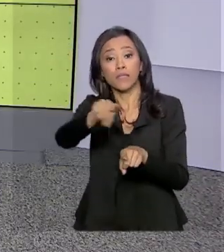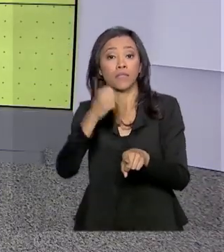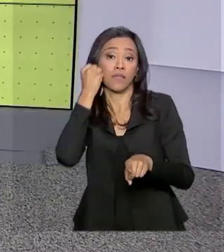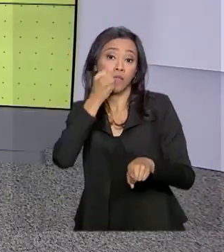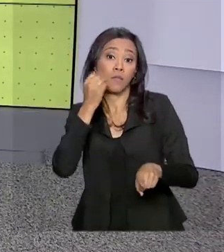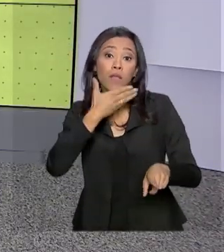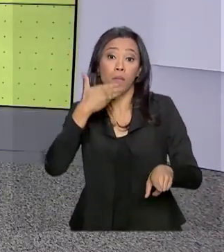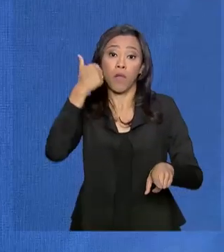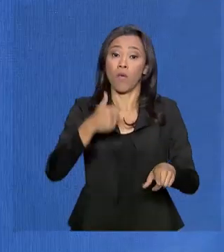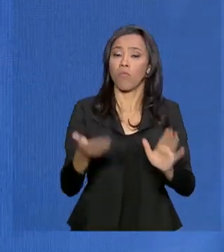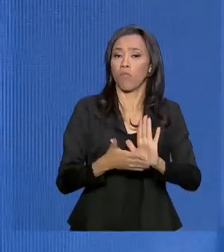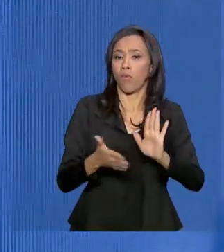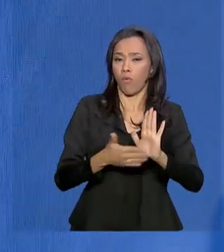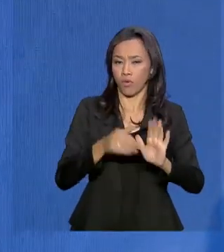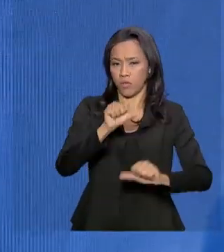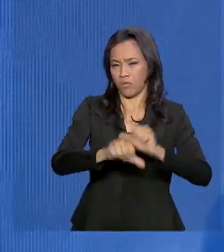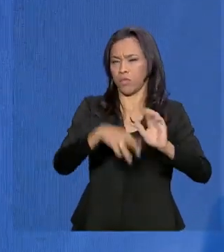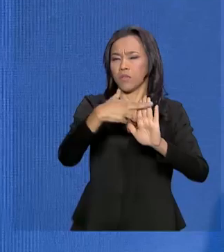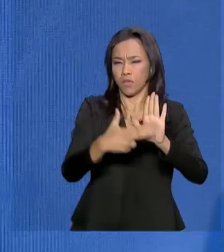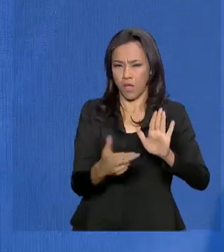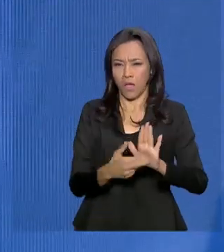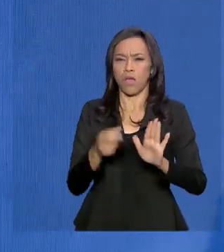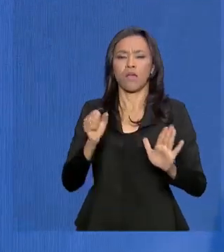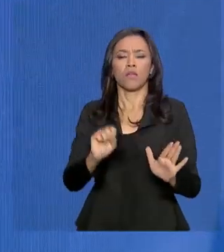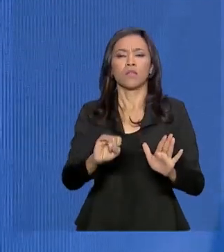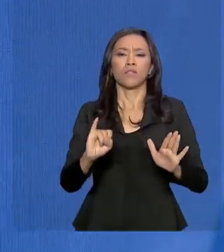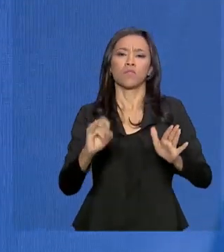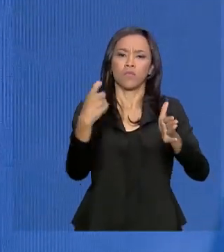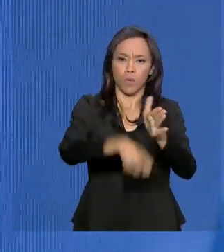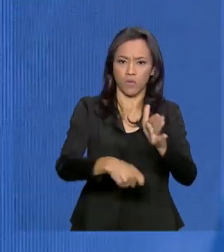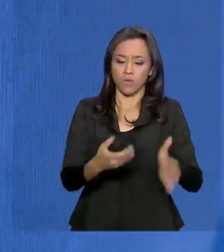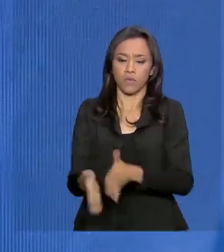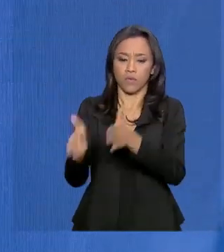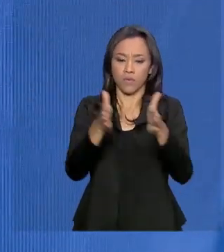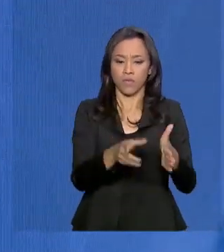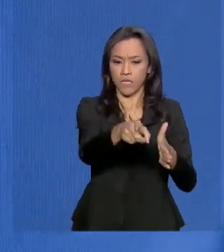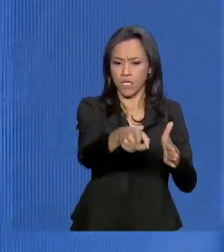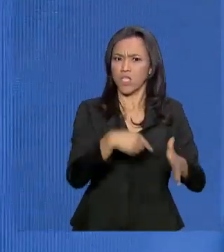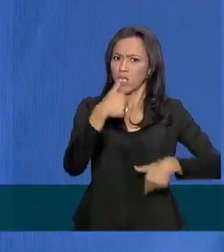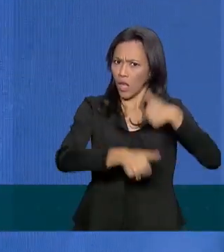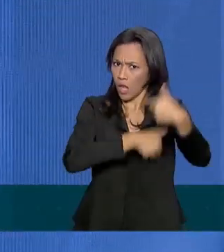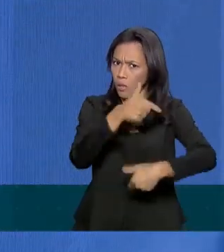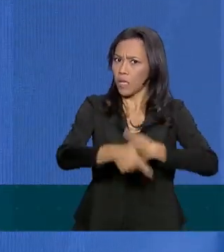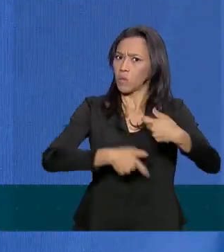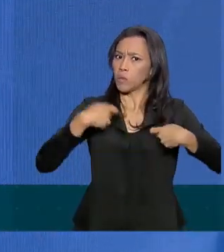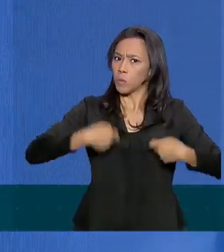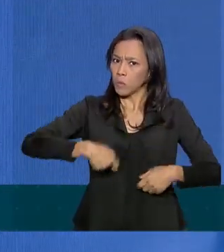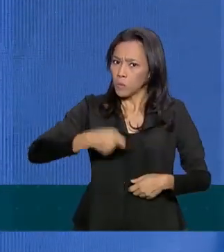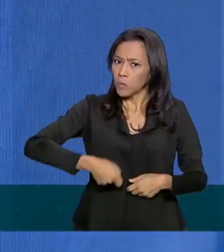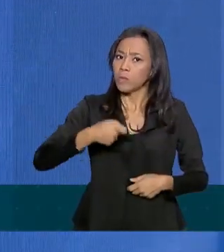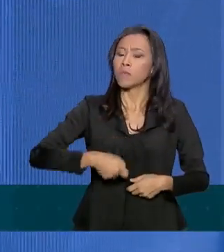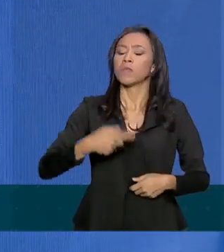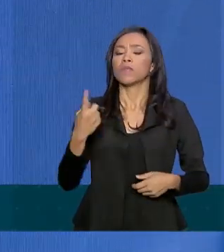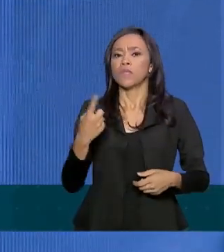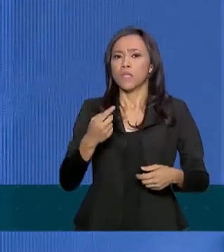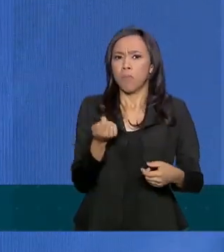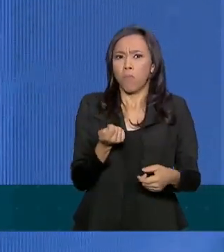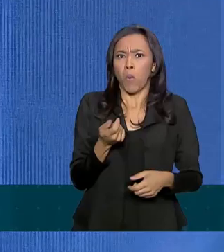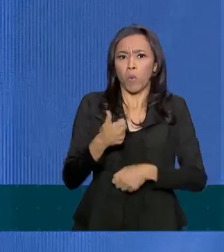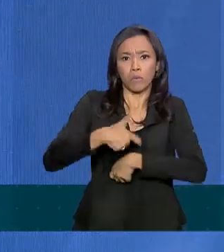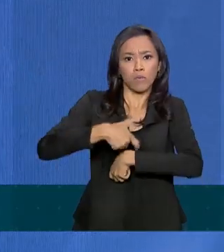tributária. É evidente que nós estamos trabalhando duro e estamos fazendo muitas conquistas em relativamente pouco tempo,